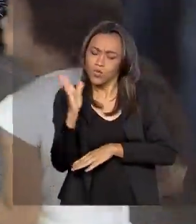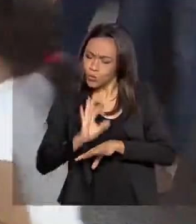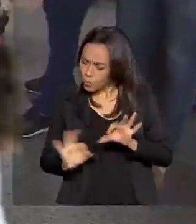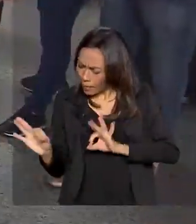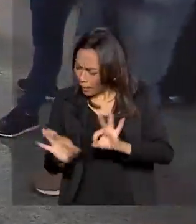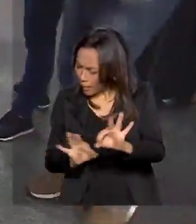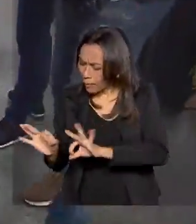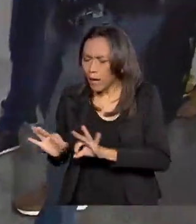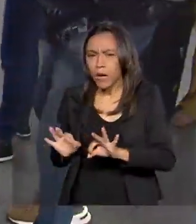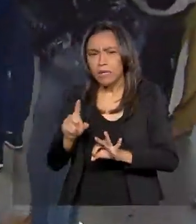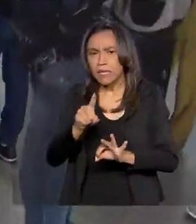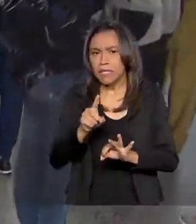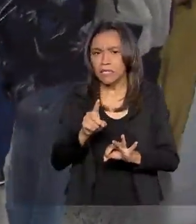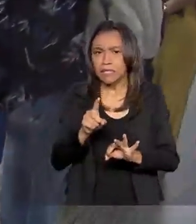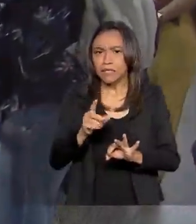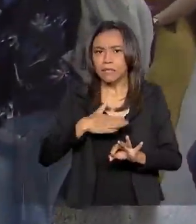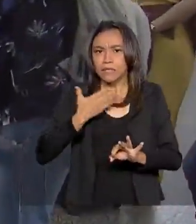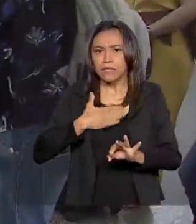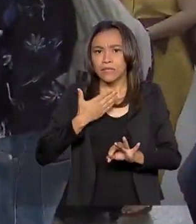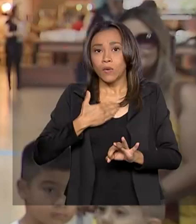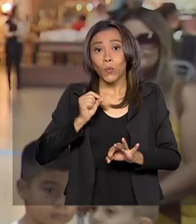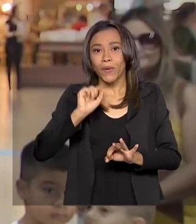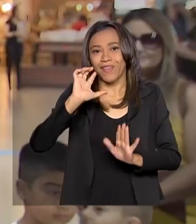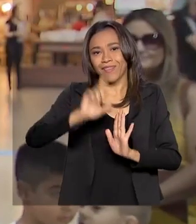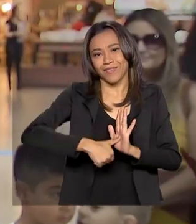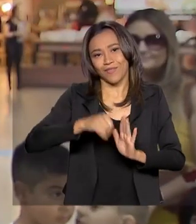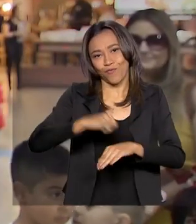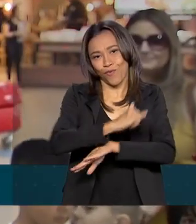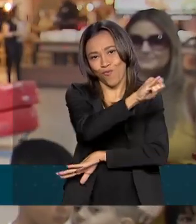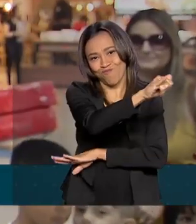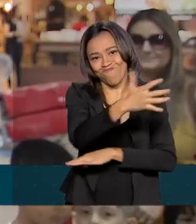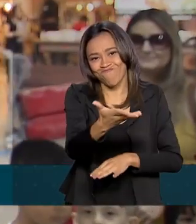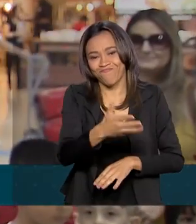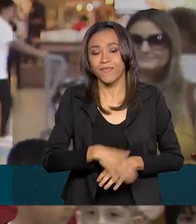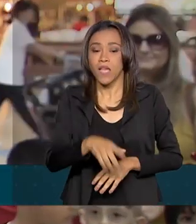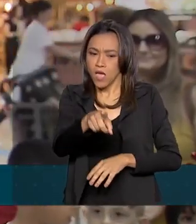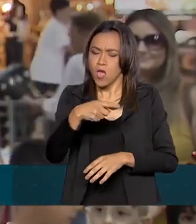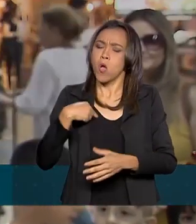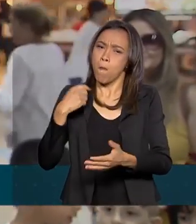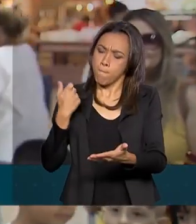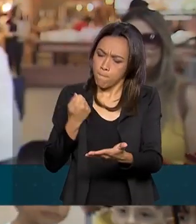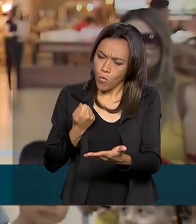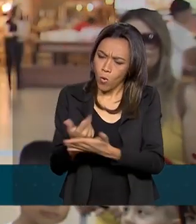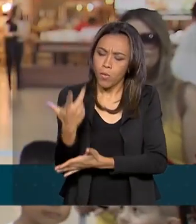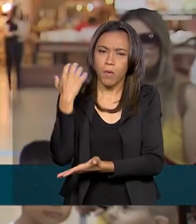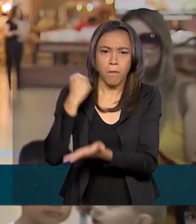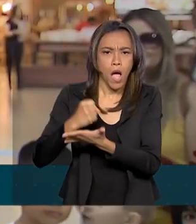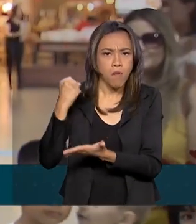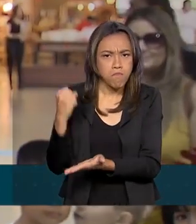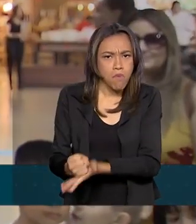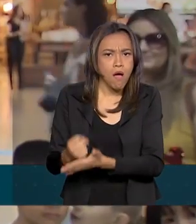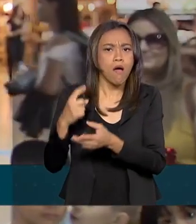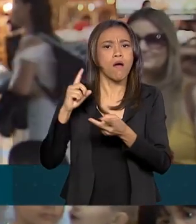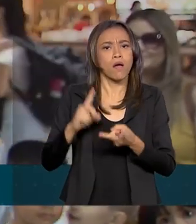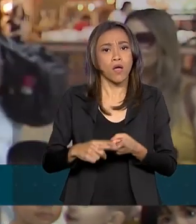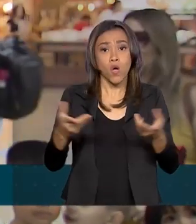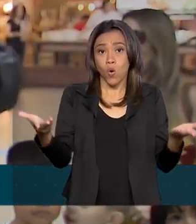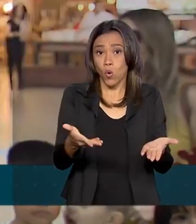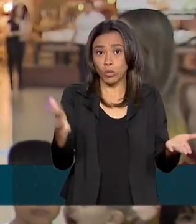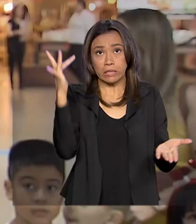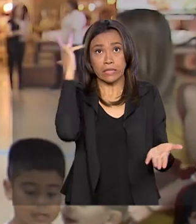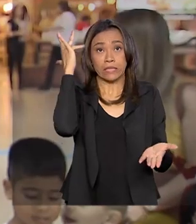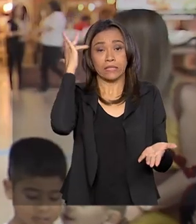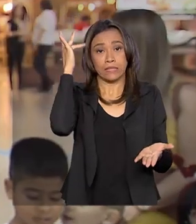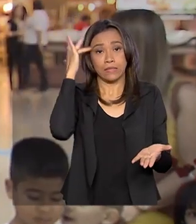pode tirá-los do sério é o voo atrasar. Nada mais do que justo a passagem que nós pagamos, a qualidade que nós temos hoje nos